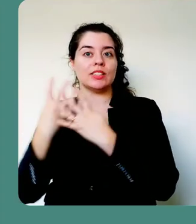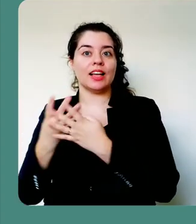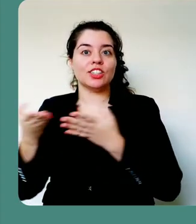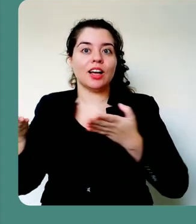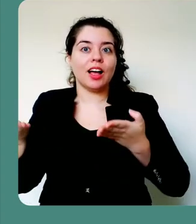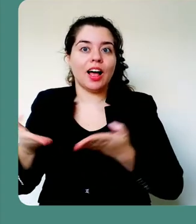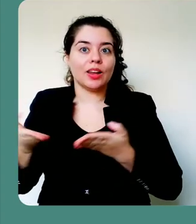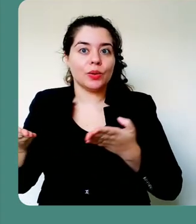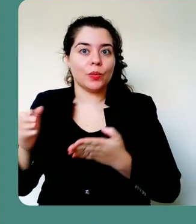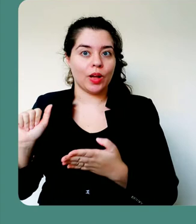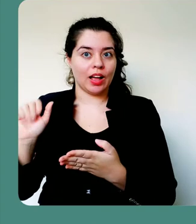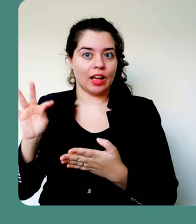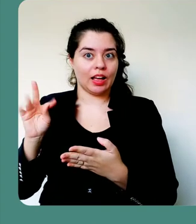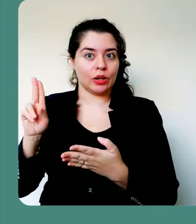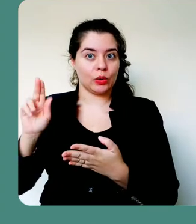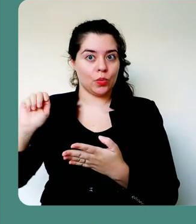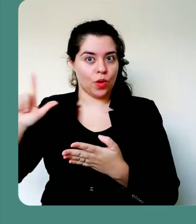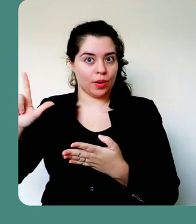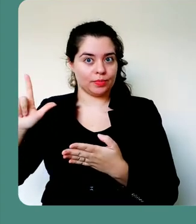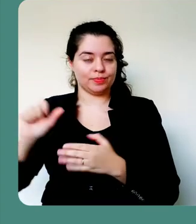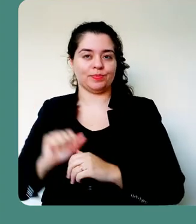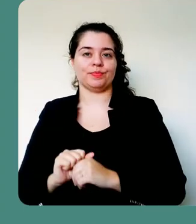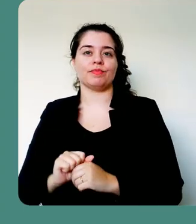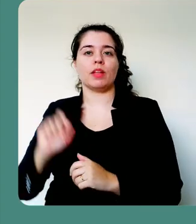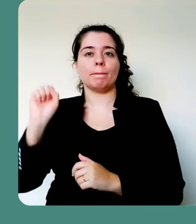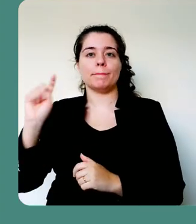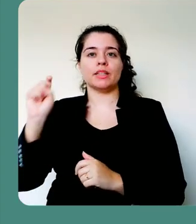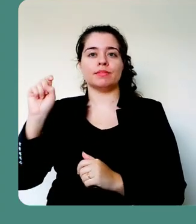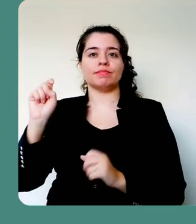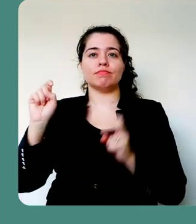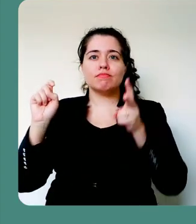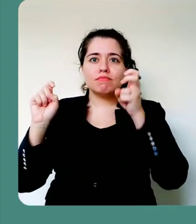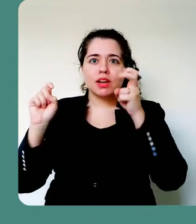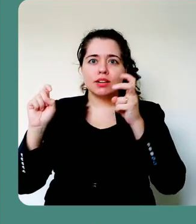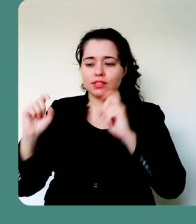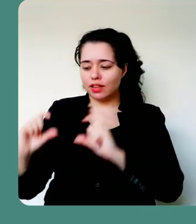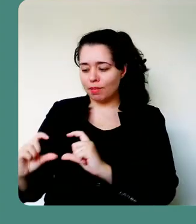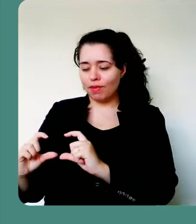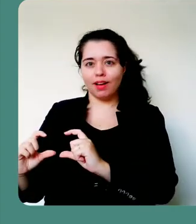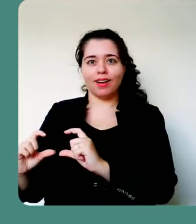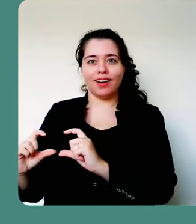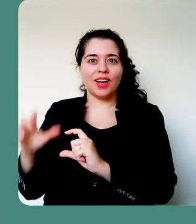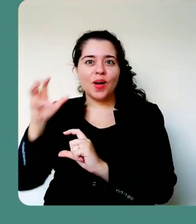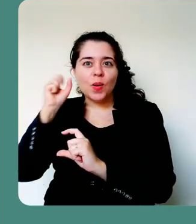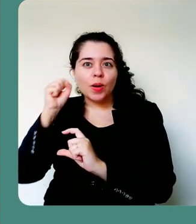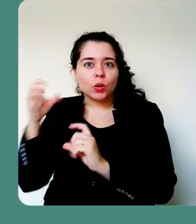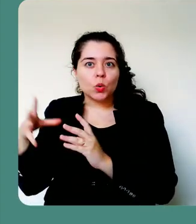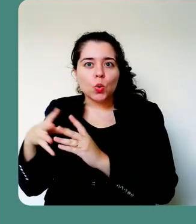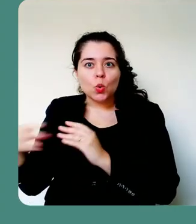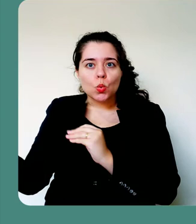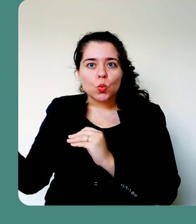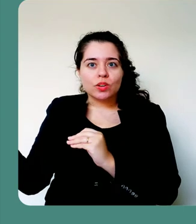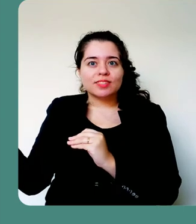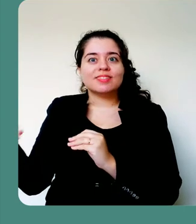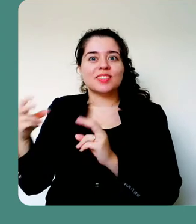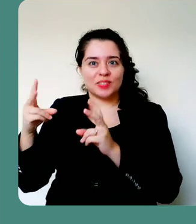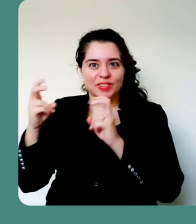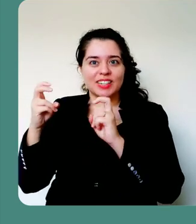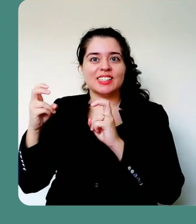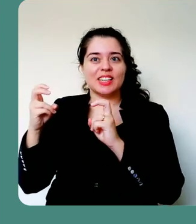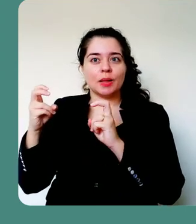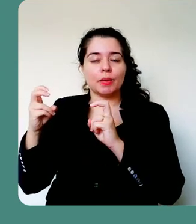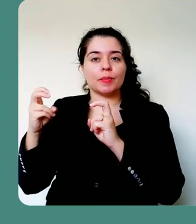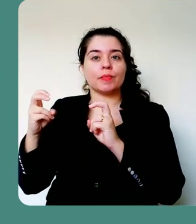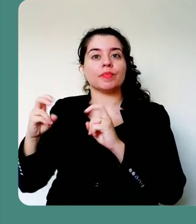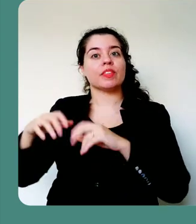opção, note que aquele cursor, aquele ícone de áudio, ele sumiu desse slide, e todo o áudio que foi capturado na